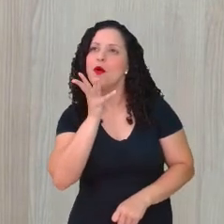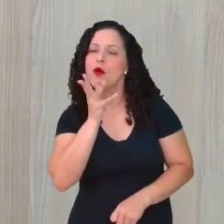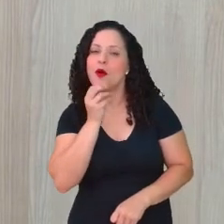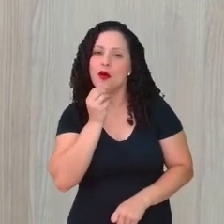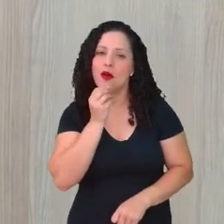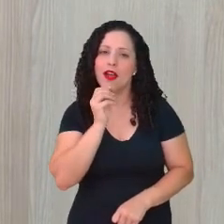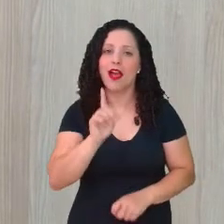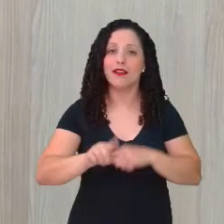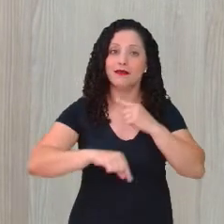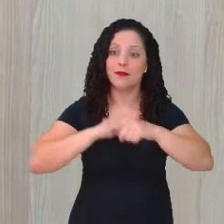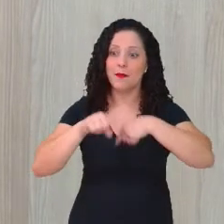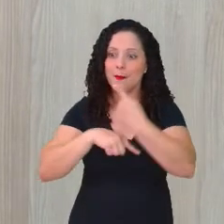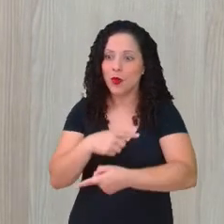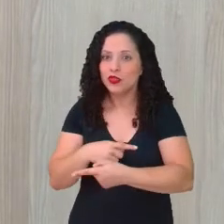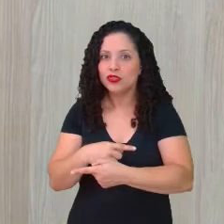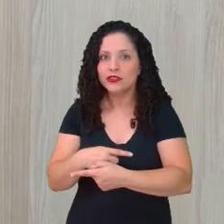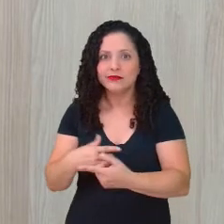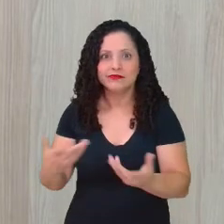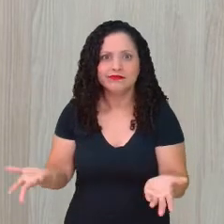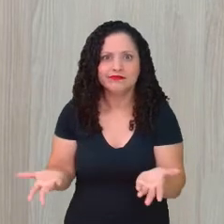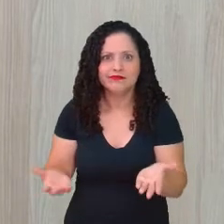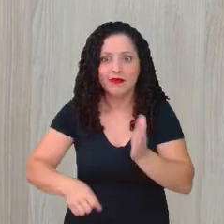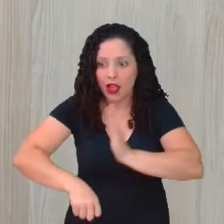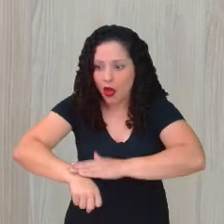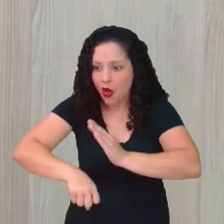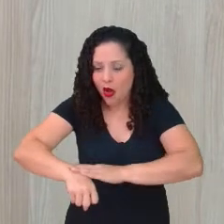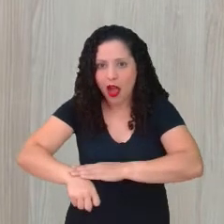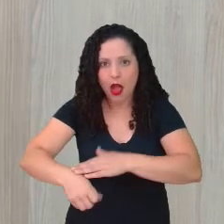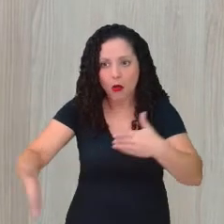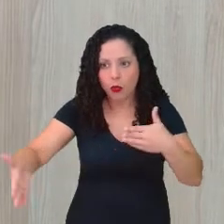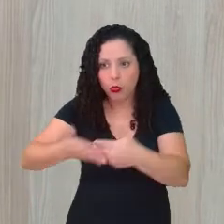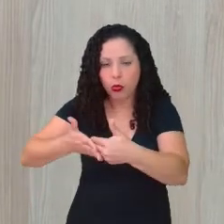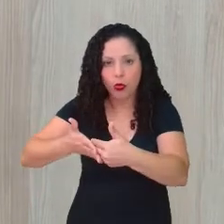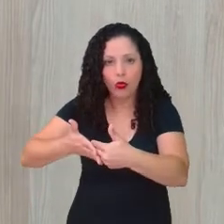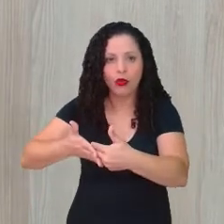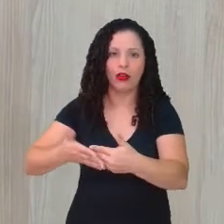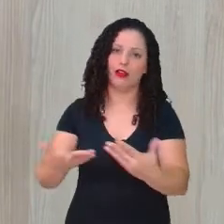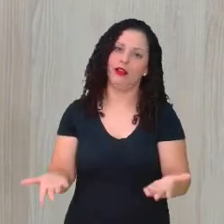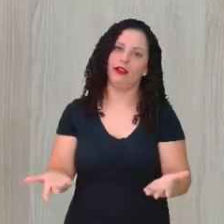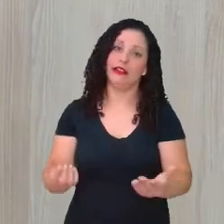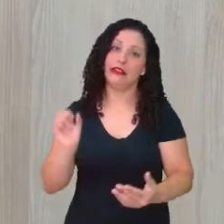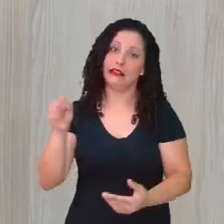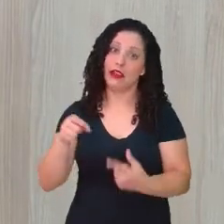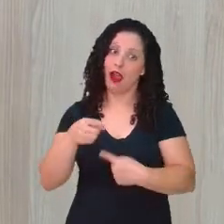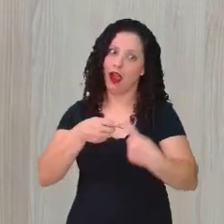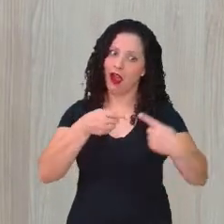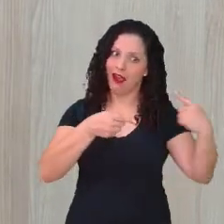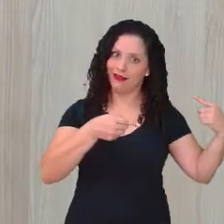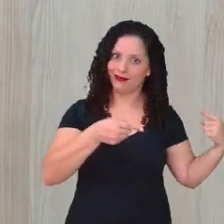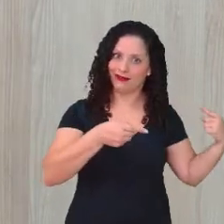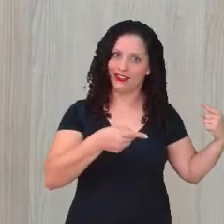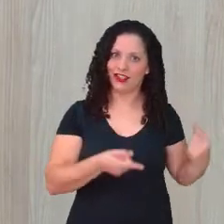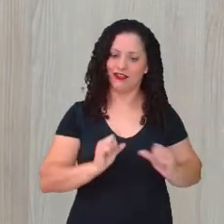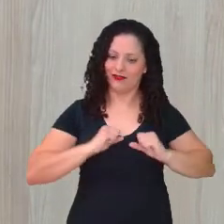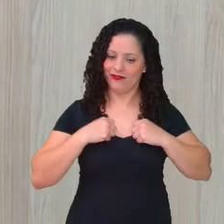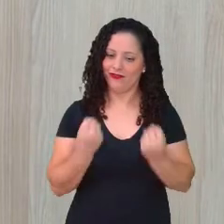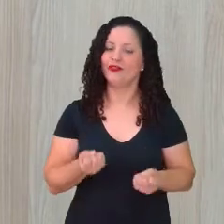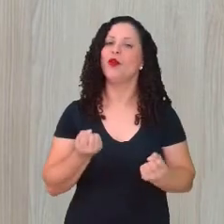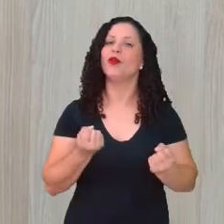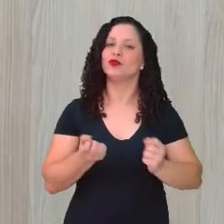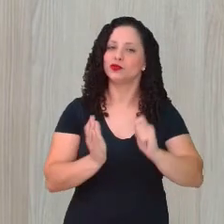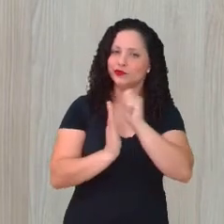trabalho de qualidade, nem sempre, né? Então, se a gente tivesse um pouco mais de rotina, que é o que nos ensina Clarice.